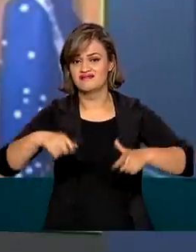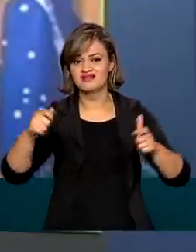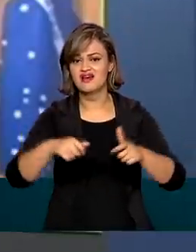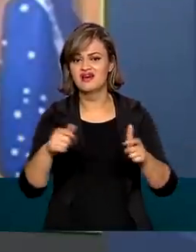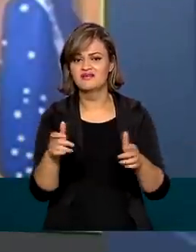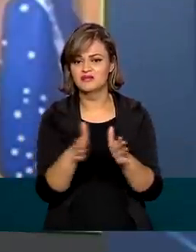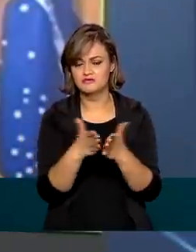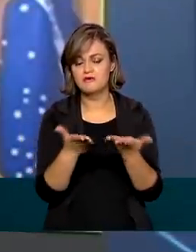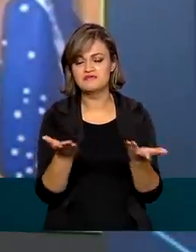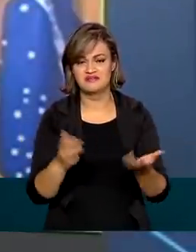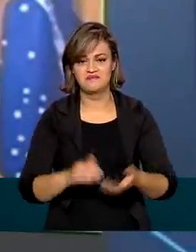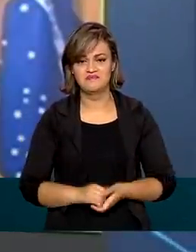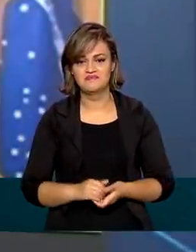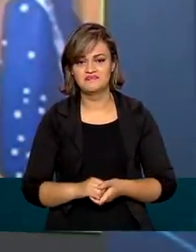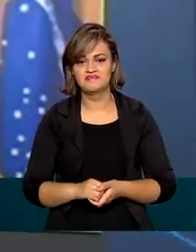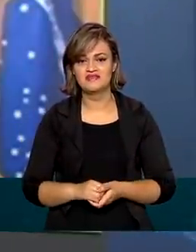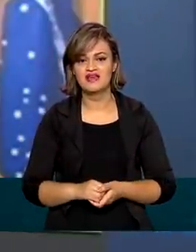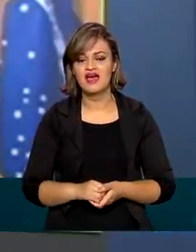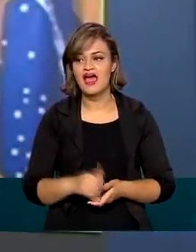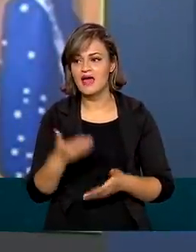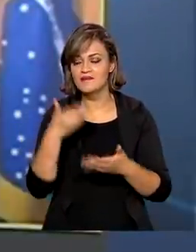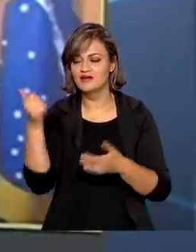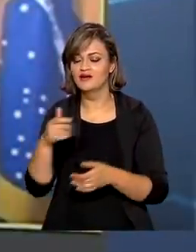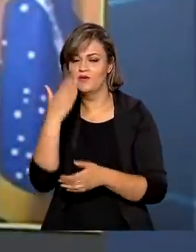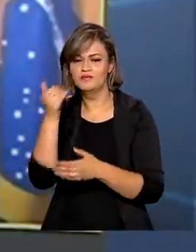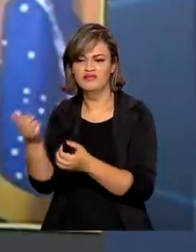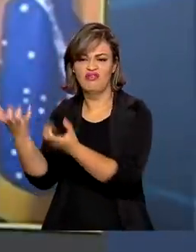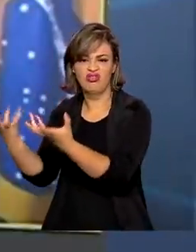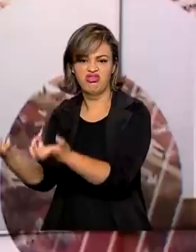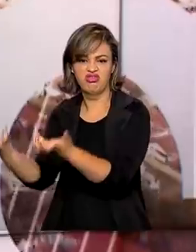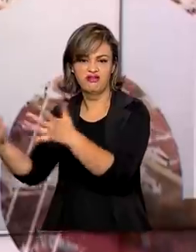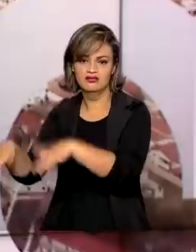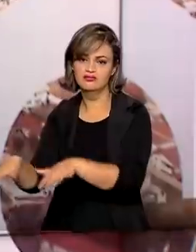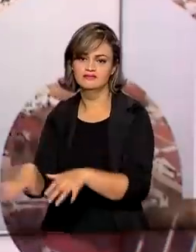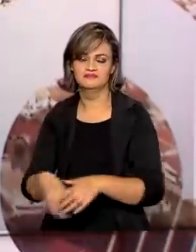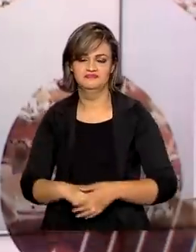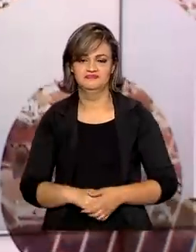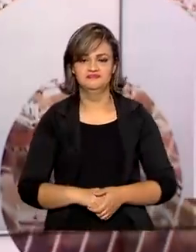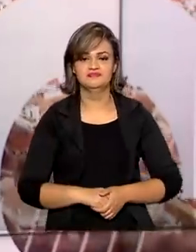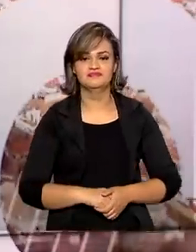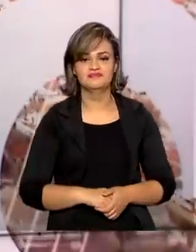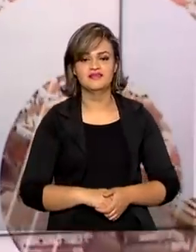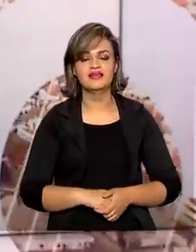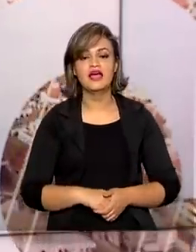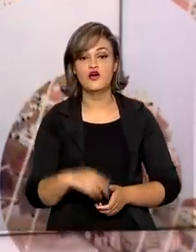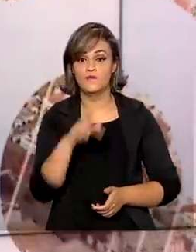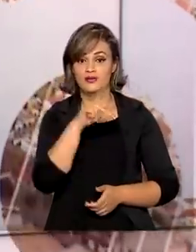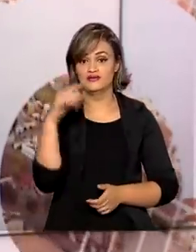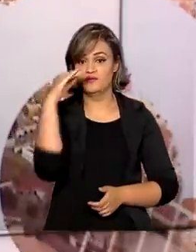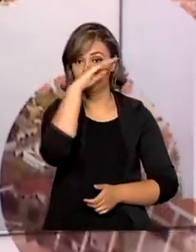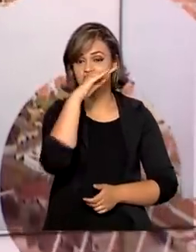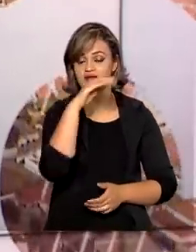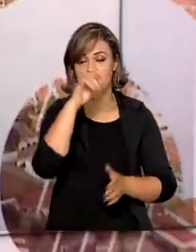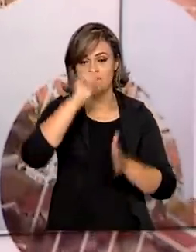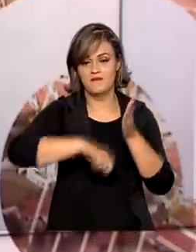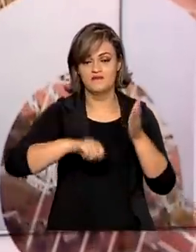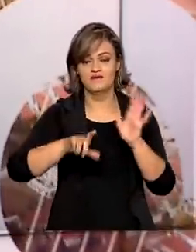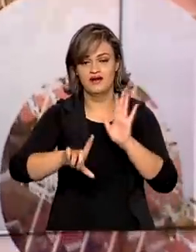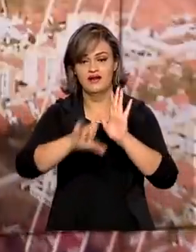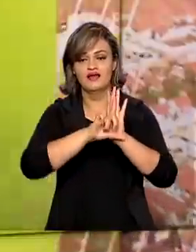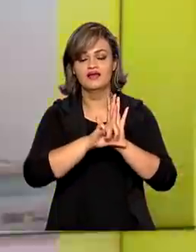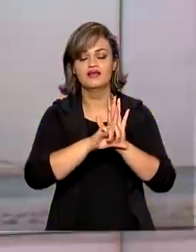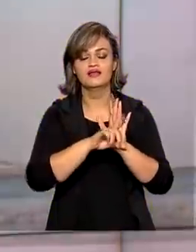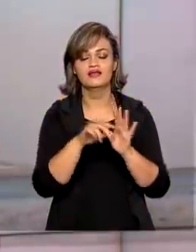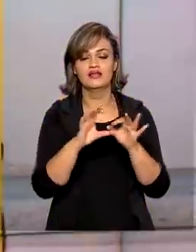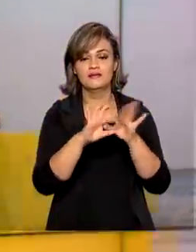fragilizadas. É muito melhor do que deixar estragar essa comida toda aqui. O presidente Jair Bolsonaro sancionou lei que prorroga por